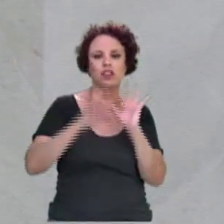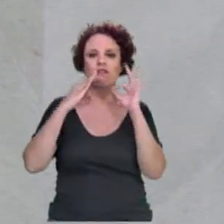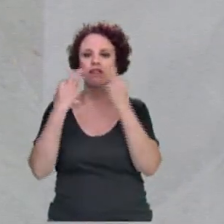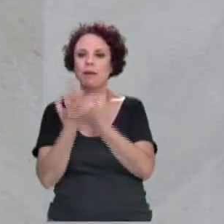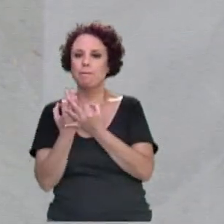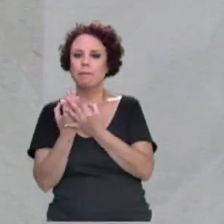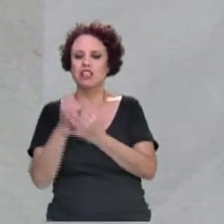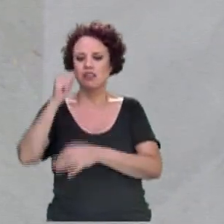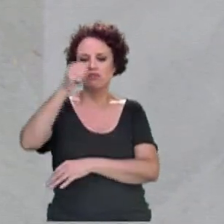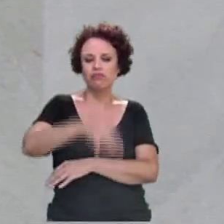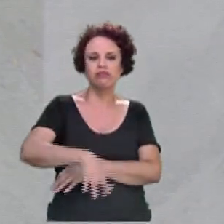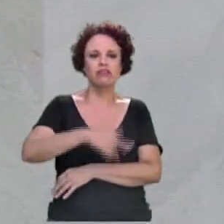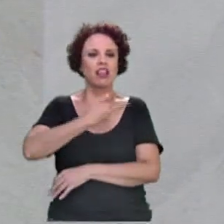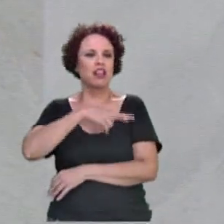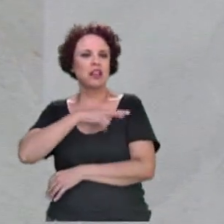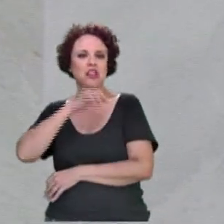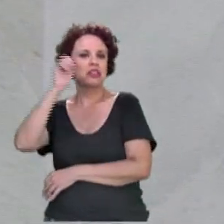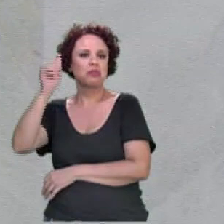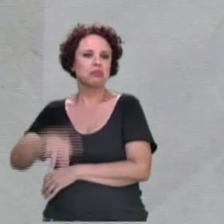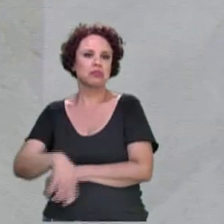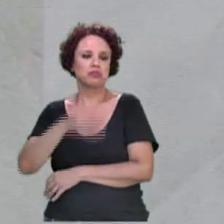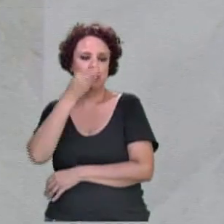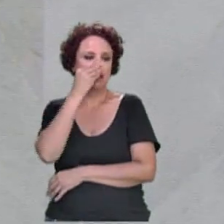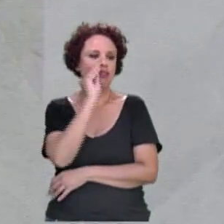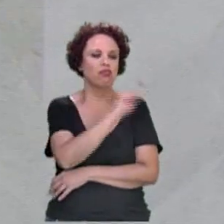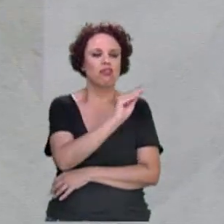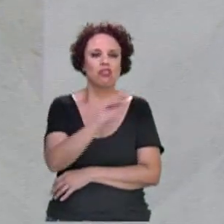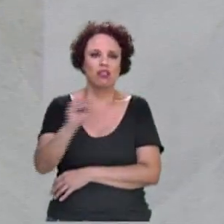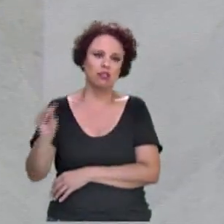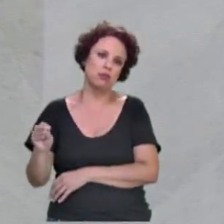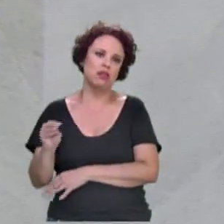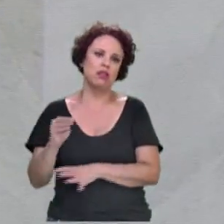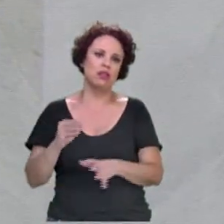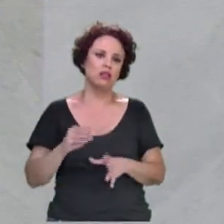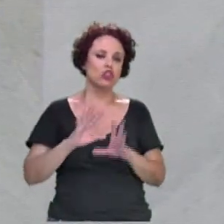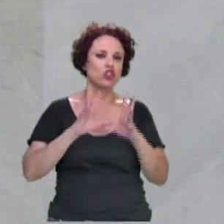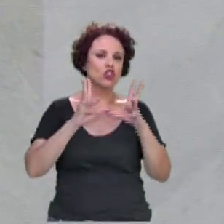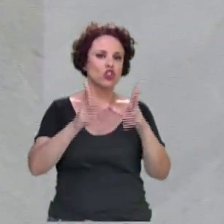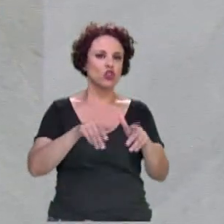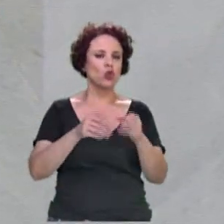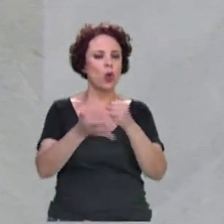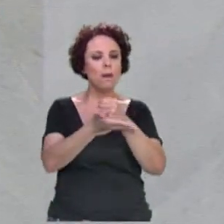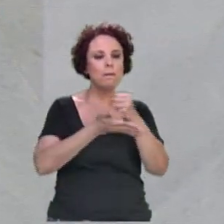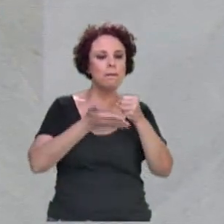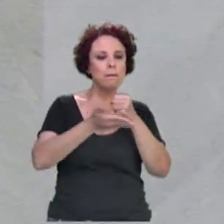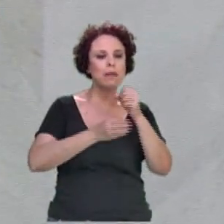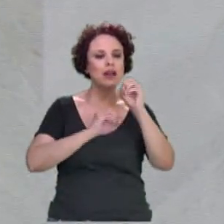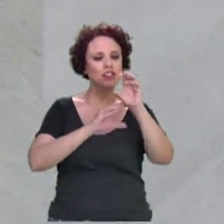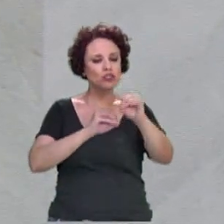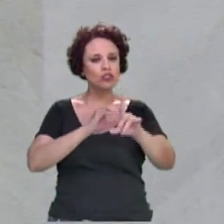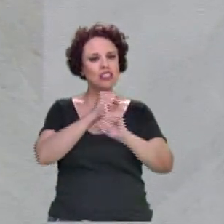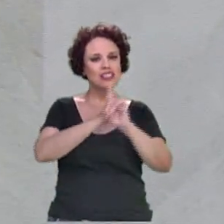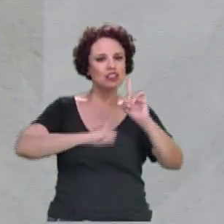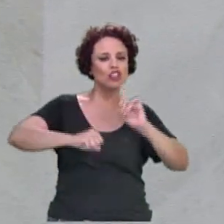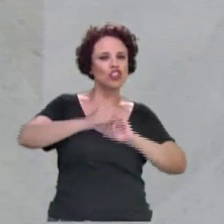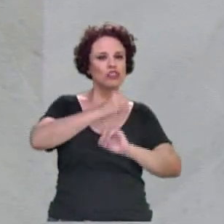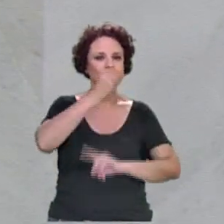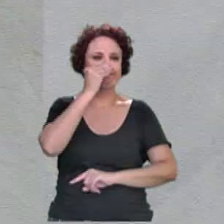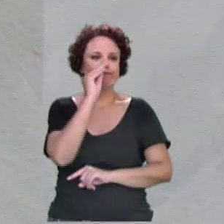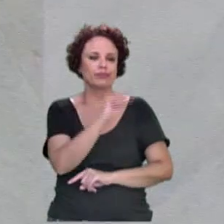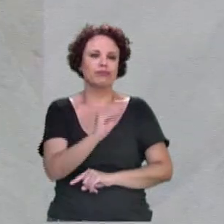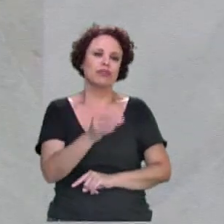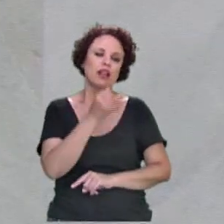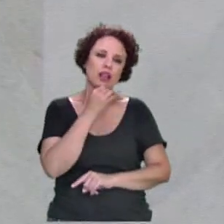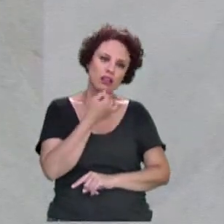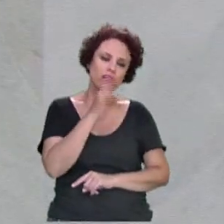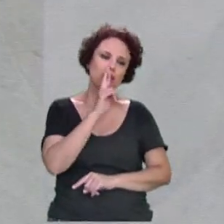desprezo à religião, desprezo total aos ensinamentos básicos da sociedade. Infelizmente, resultado é